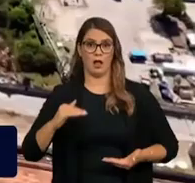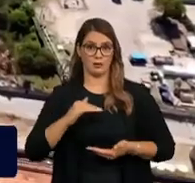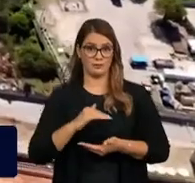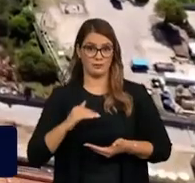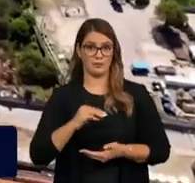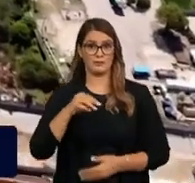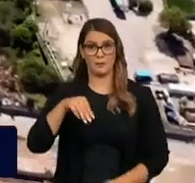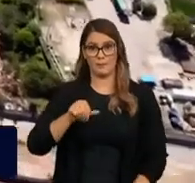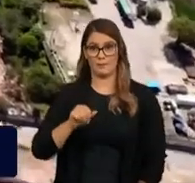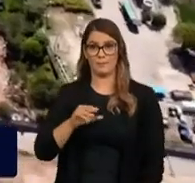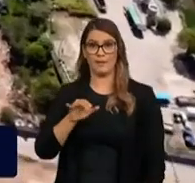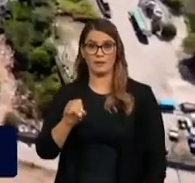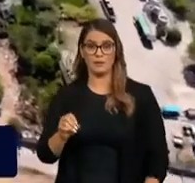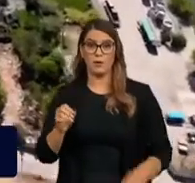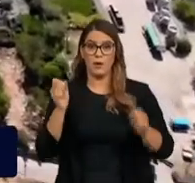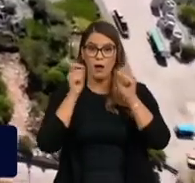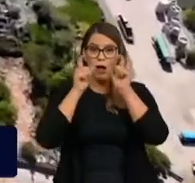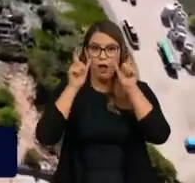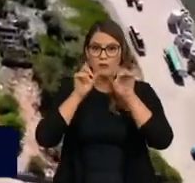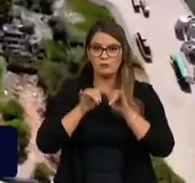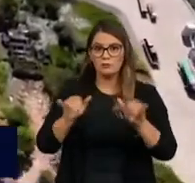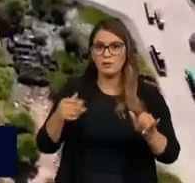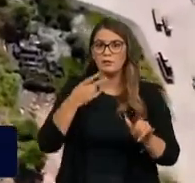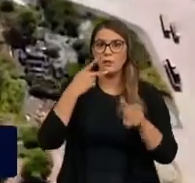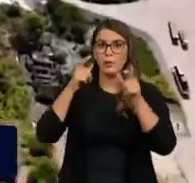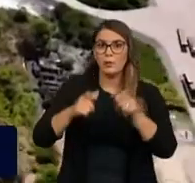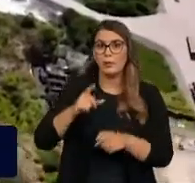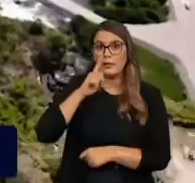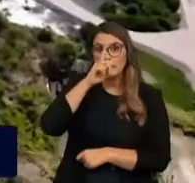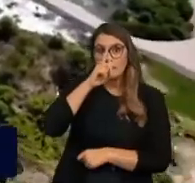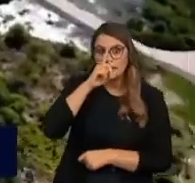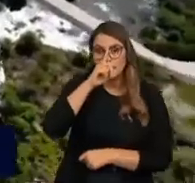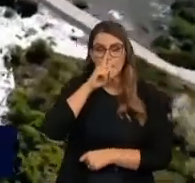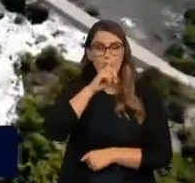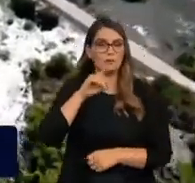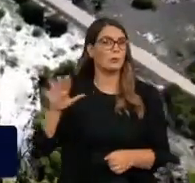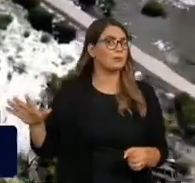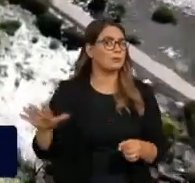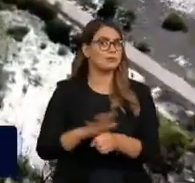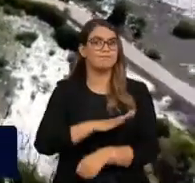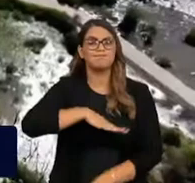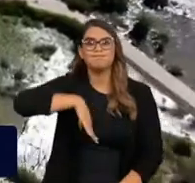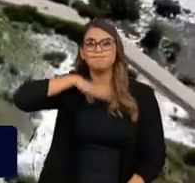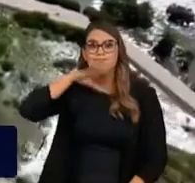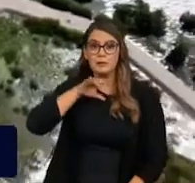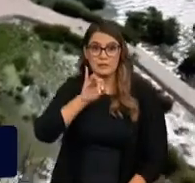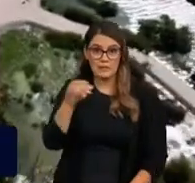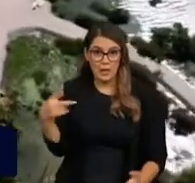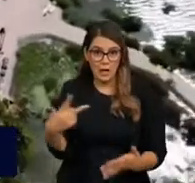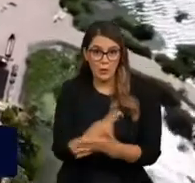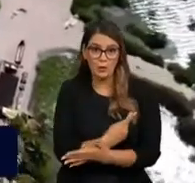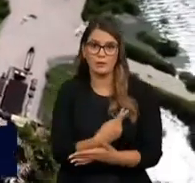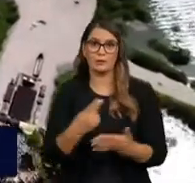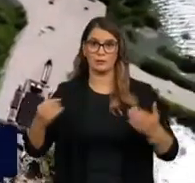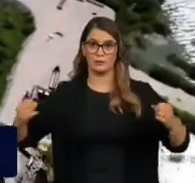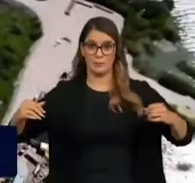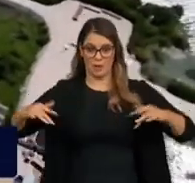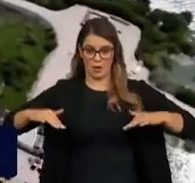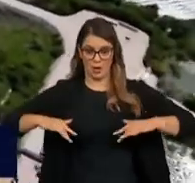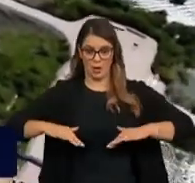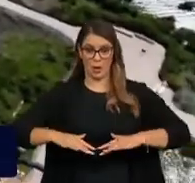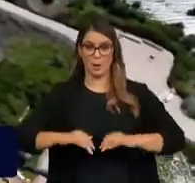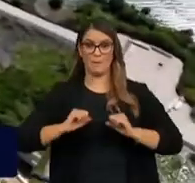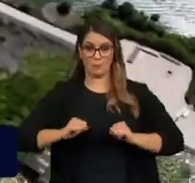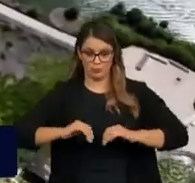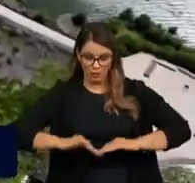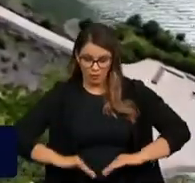Maceió emitiu um alerta dizendo que o local está em risco iminente de colapso. Caso isso ocorra, grandes crateras podem se